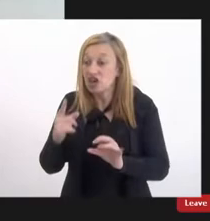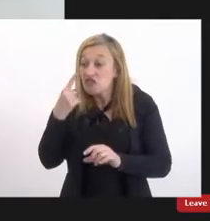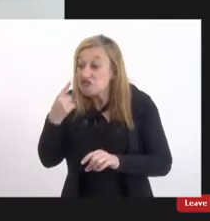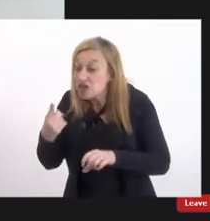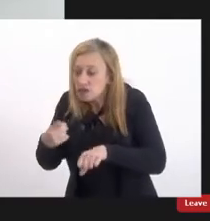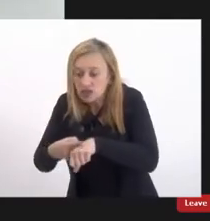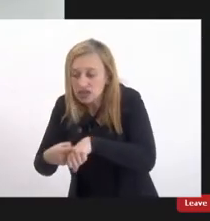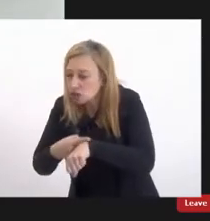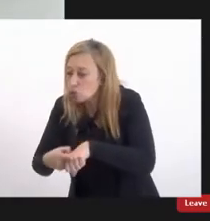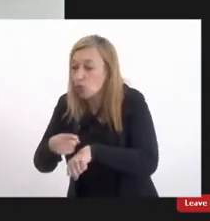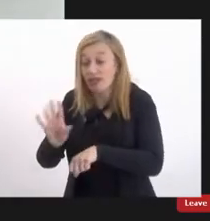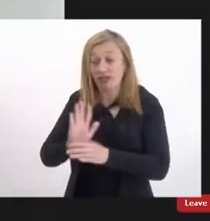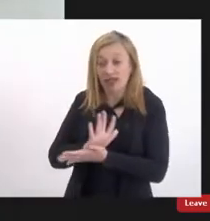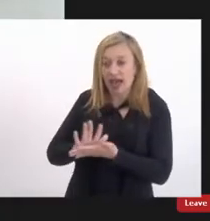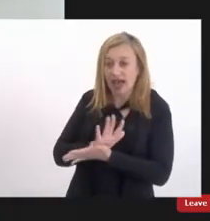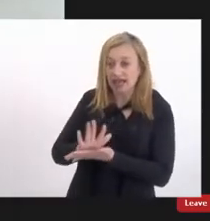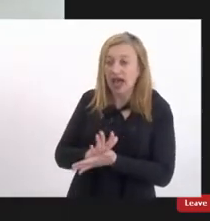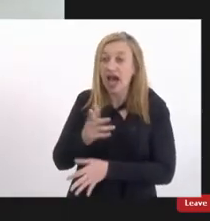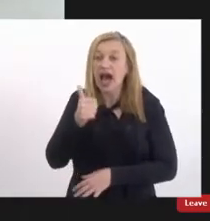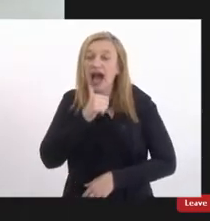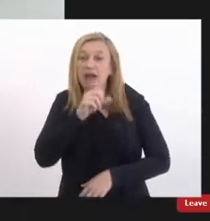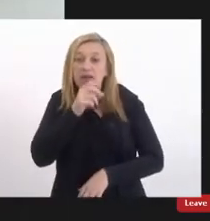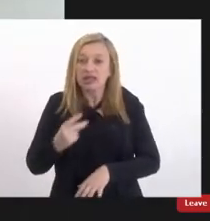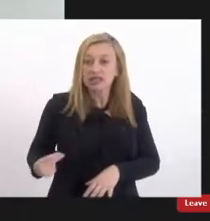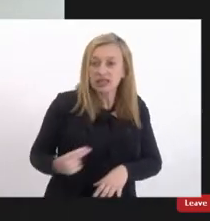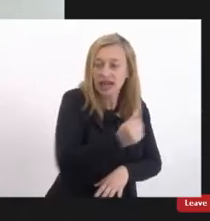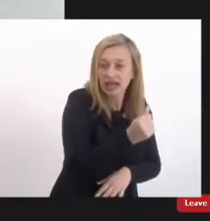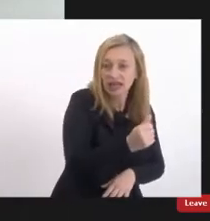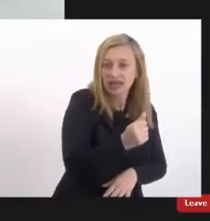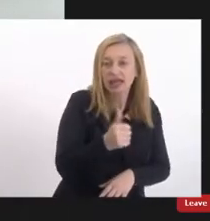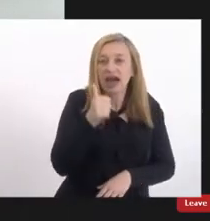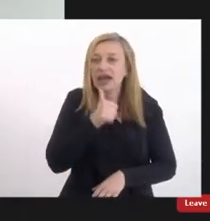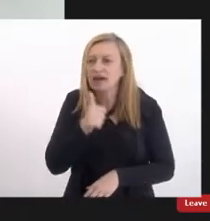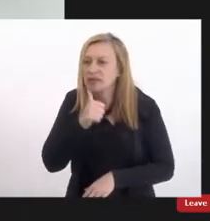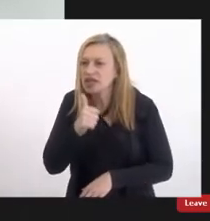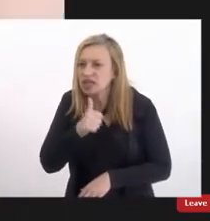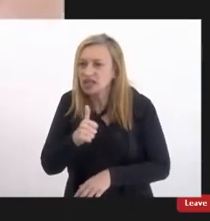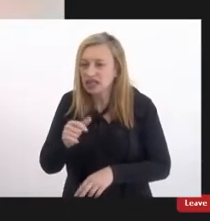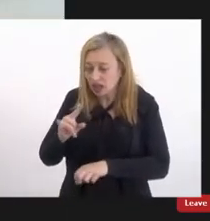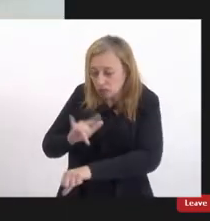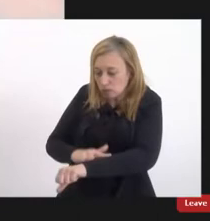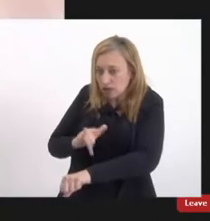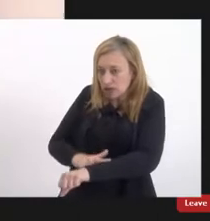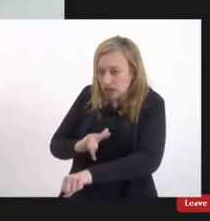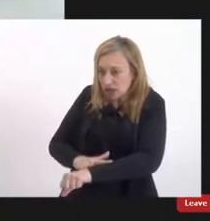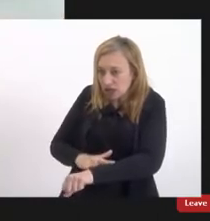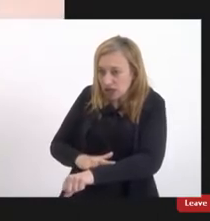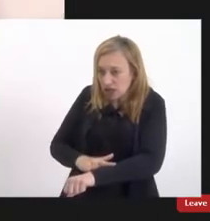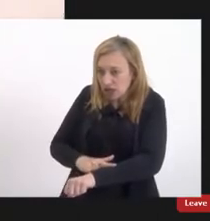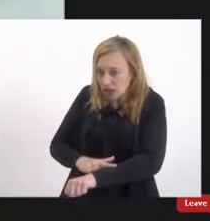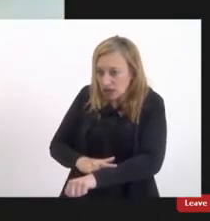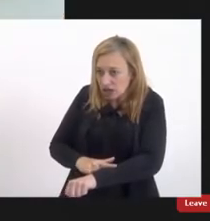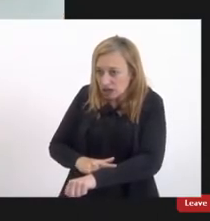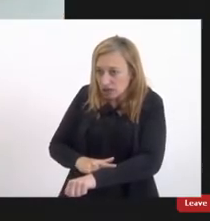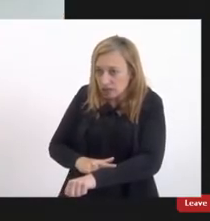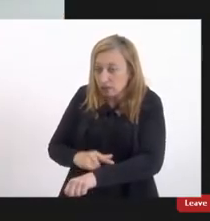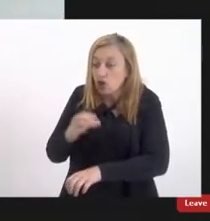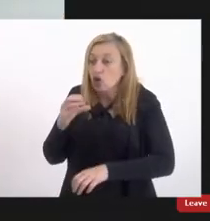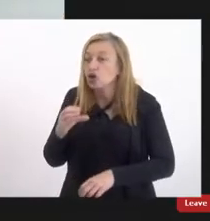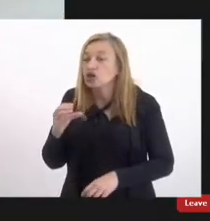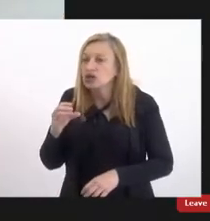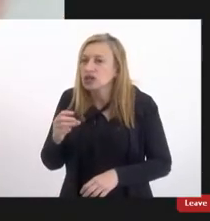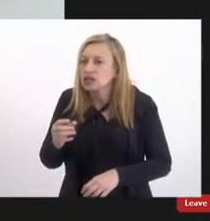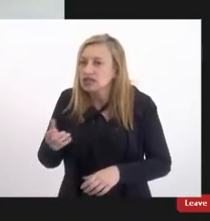depois de deixá-la no CRMPD na tarde da tarde a menina saiu correndo do banheiro gritando mamãe corpo mamãe corpo mamãe corpo roupa